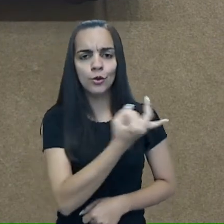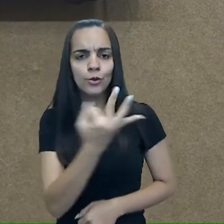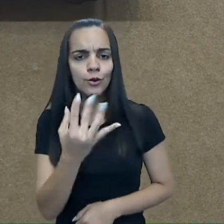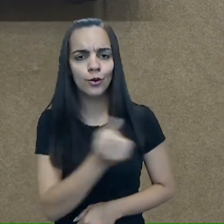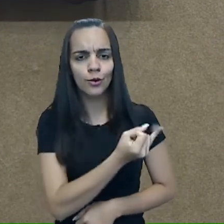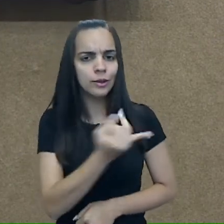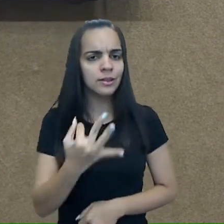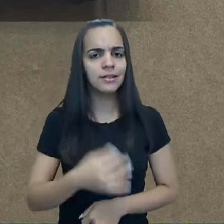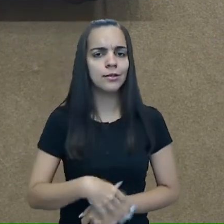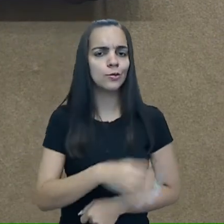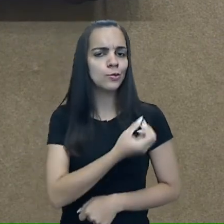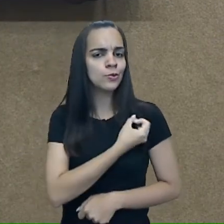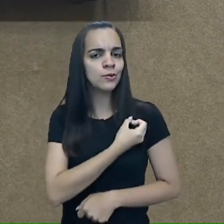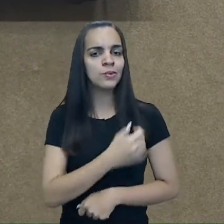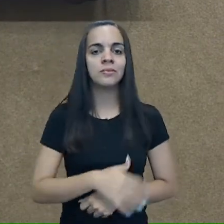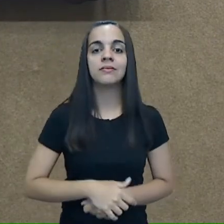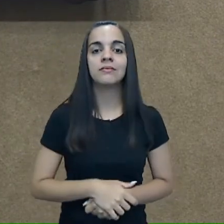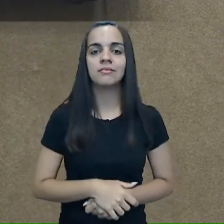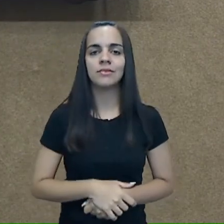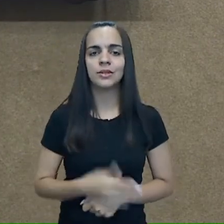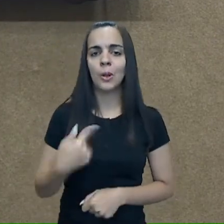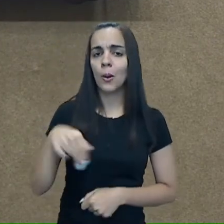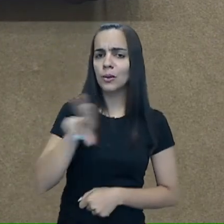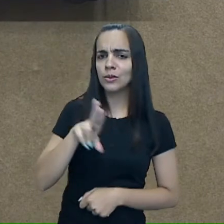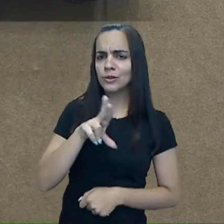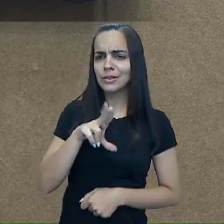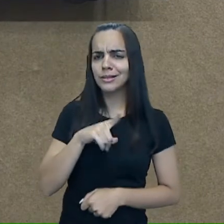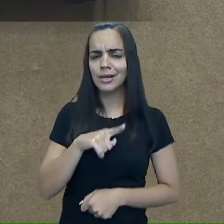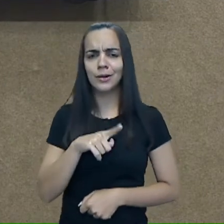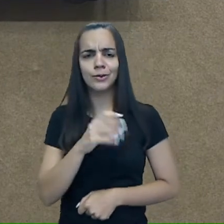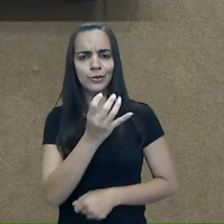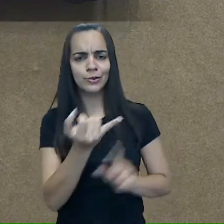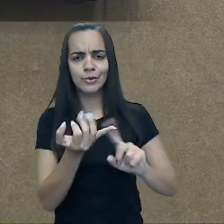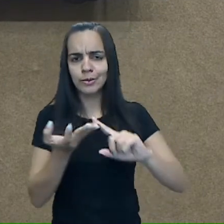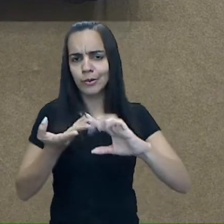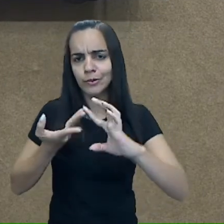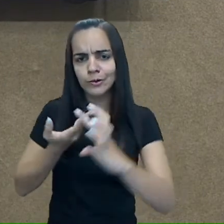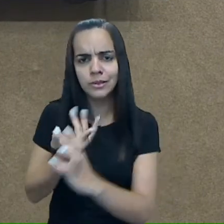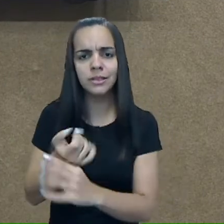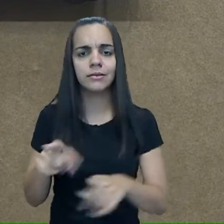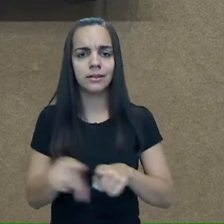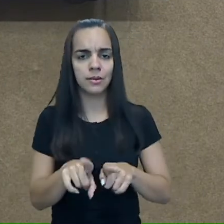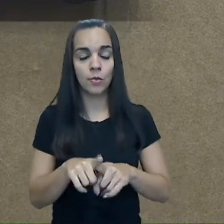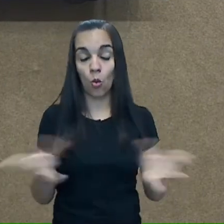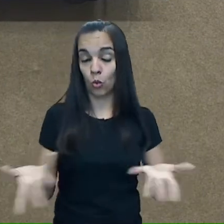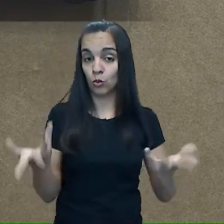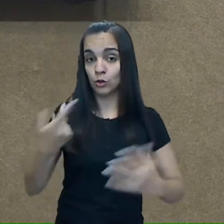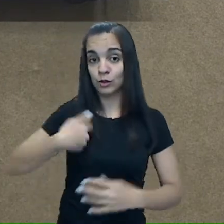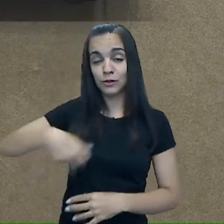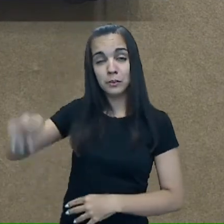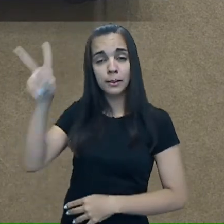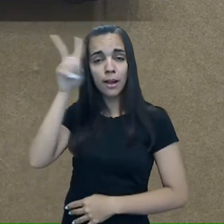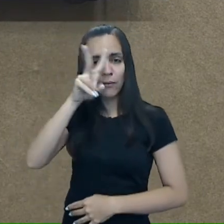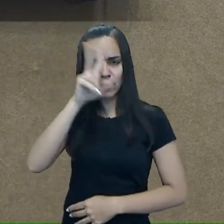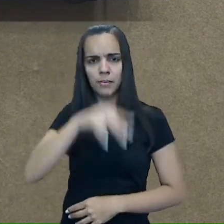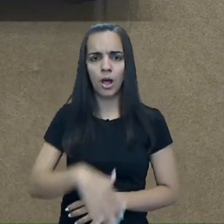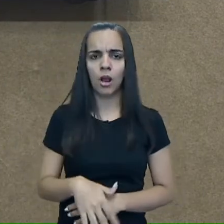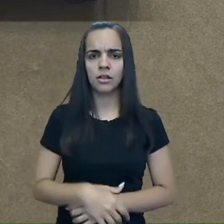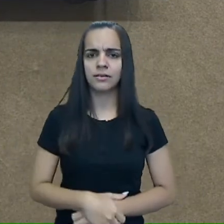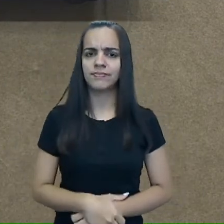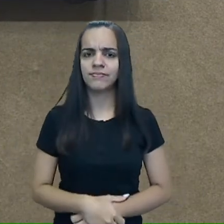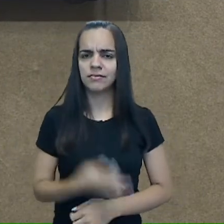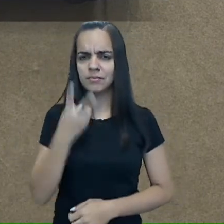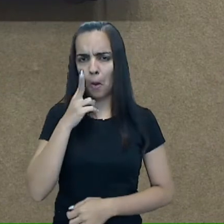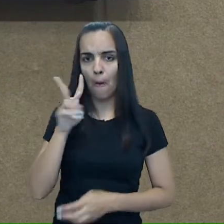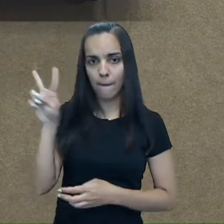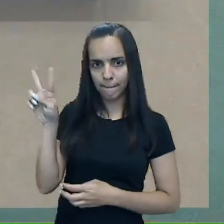usando os numerais, usando os dedos, não é isso? Então hoje nós iremos relembrar os numerais. Vamos ver? Olha